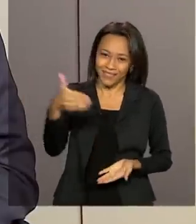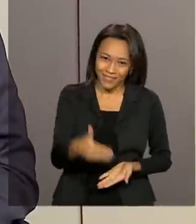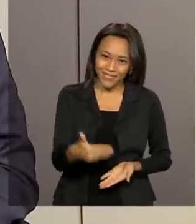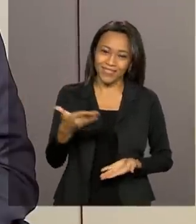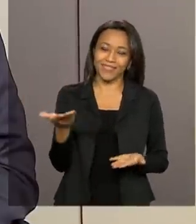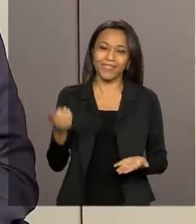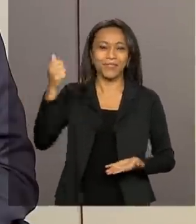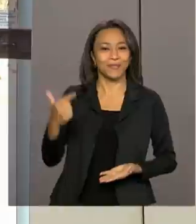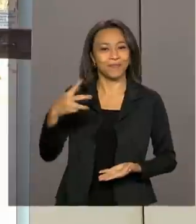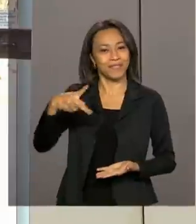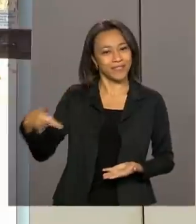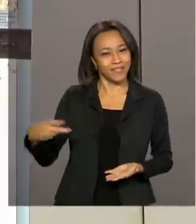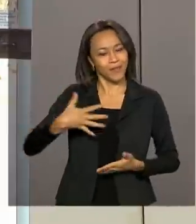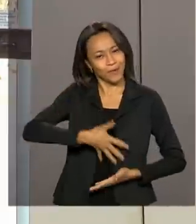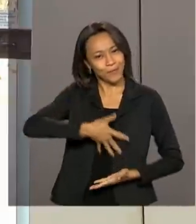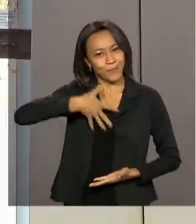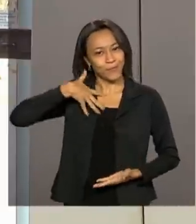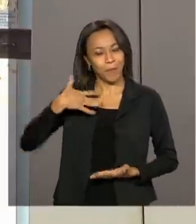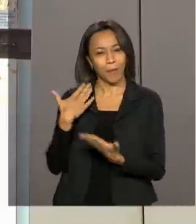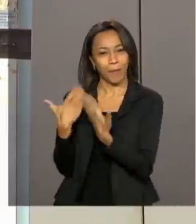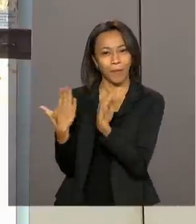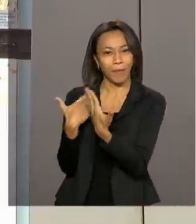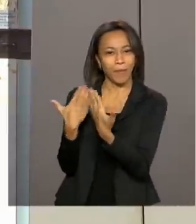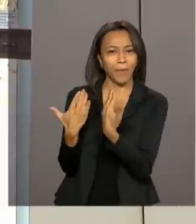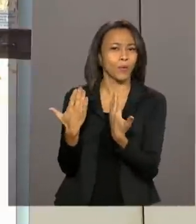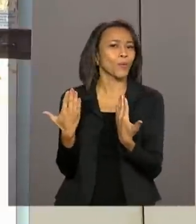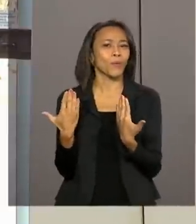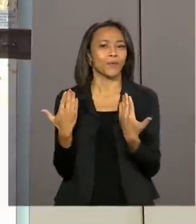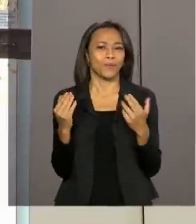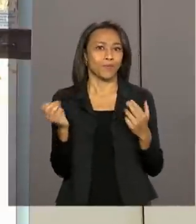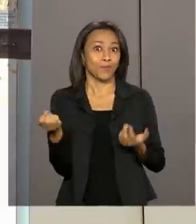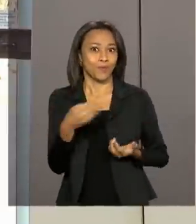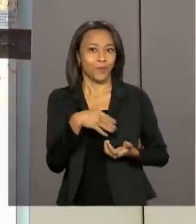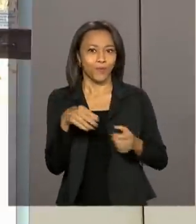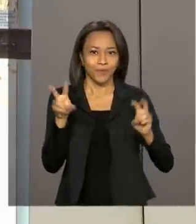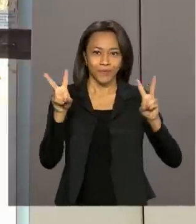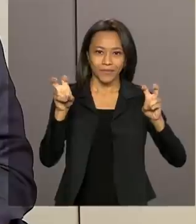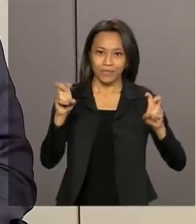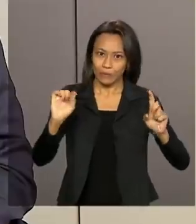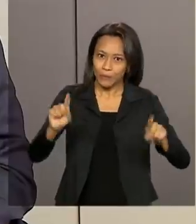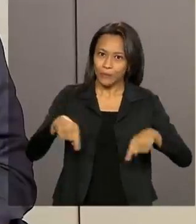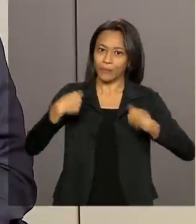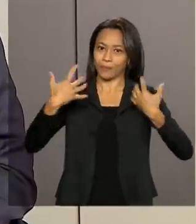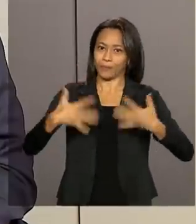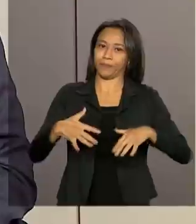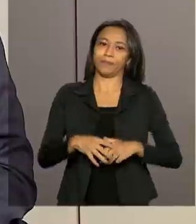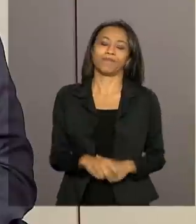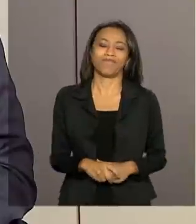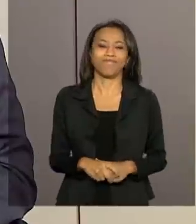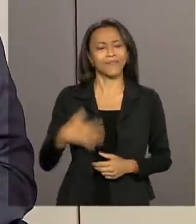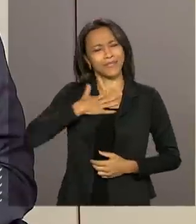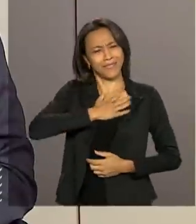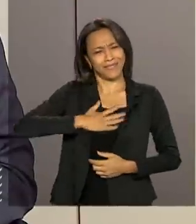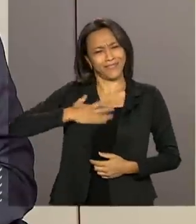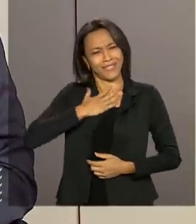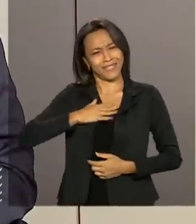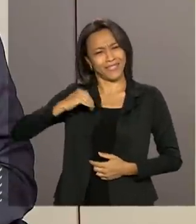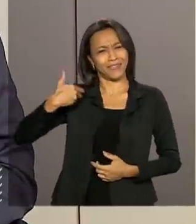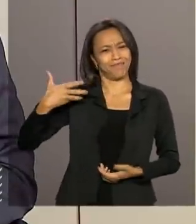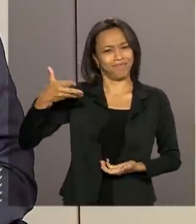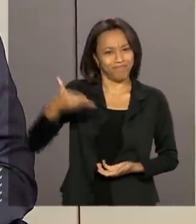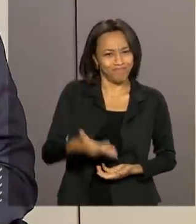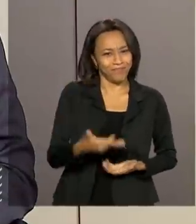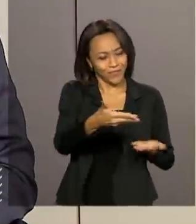Vice-presidente, é uma honra para a gente conversar com o senhor sobre esse novo assunto, esse novo desafio. É uma satisfação muito grande receber